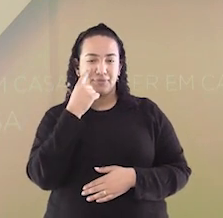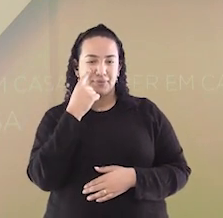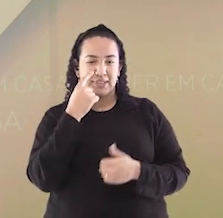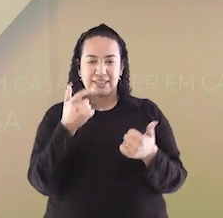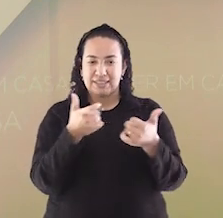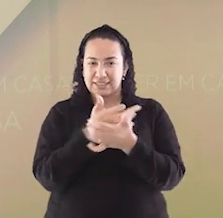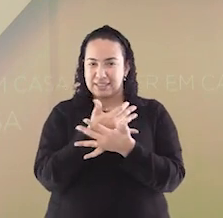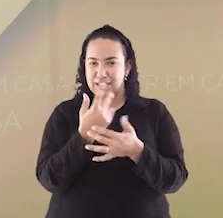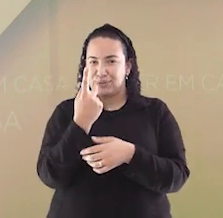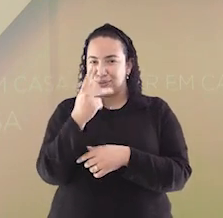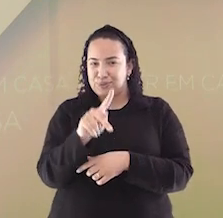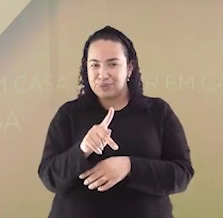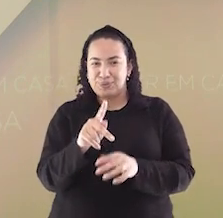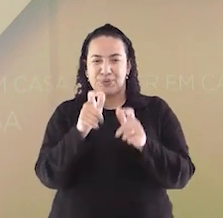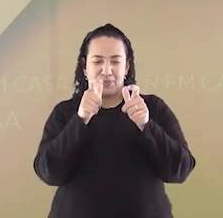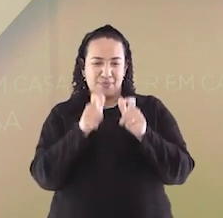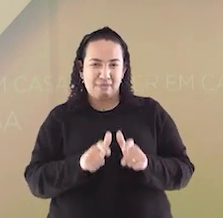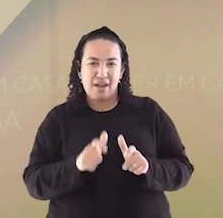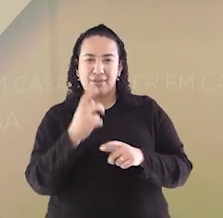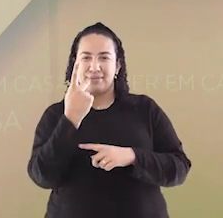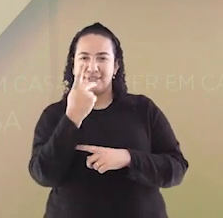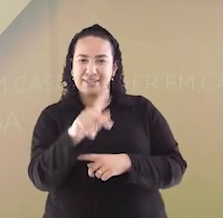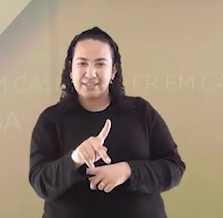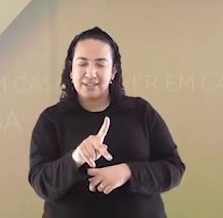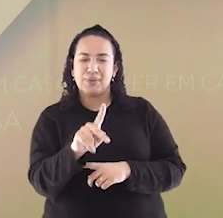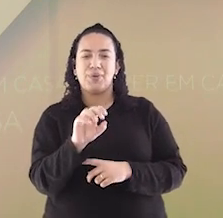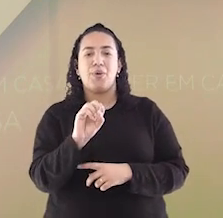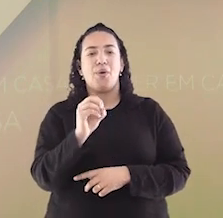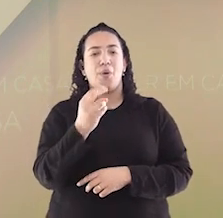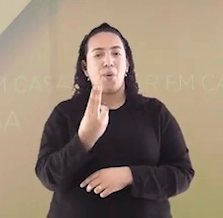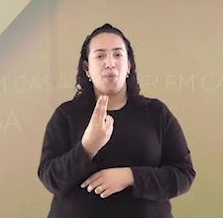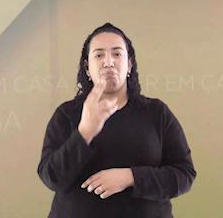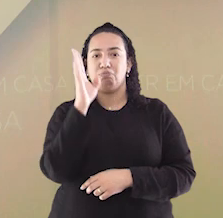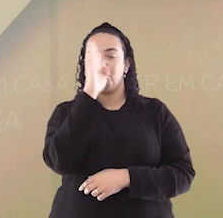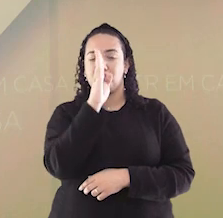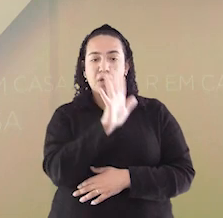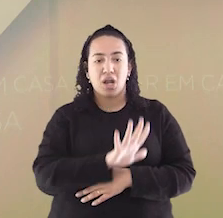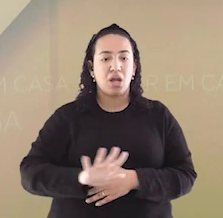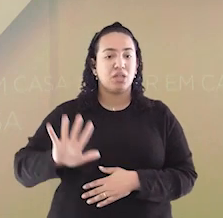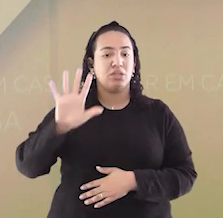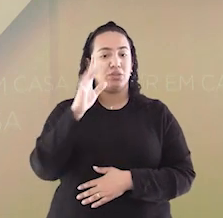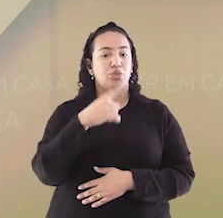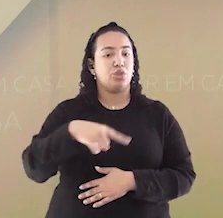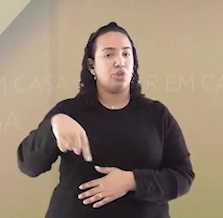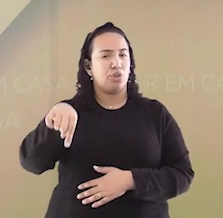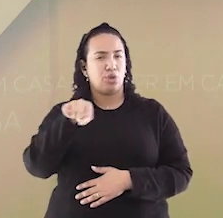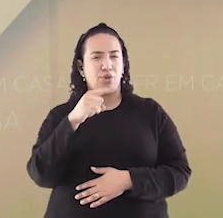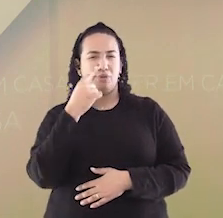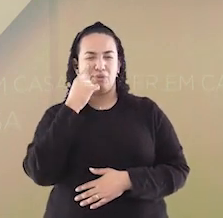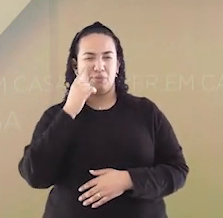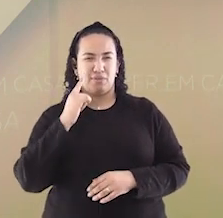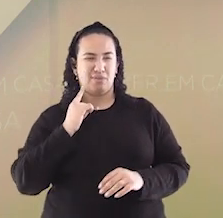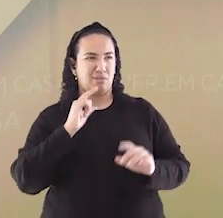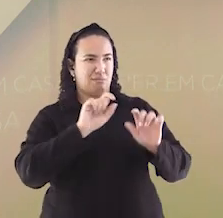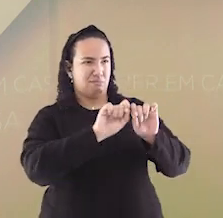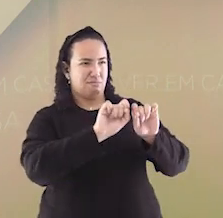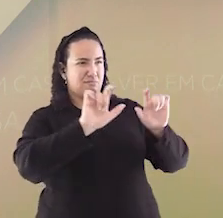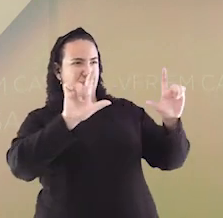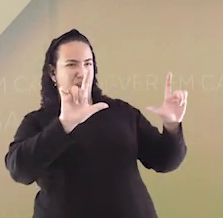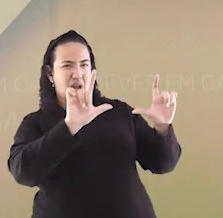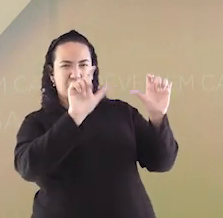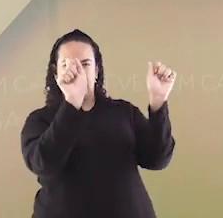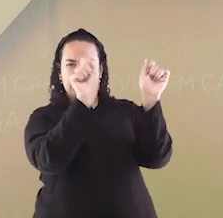seu bairro onde você mora ou nos espaços públicos de todo o Brasil, frequentemente encontramos placas, esculturas,